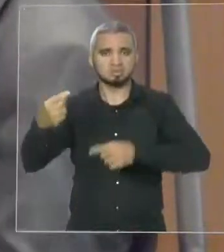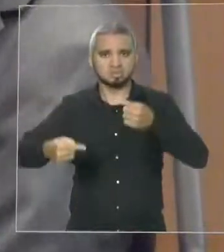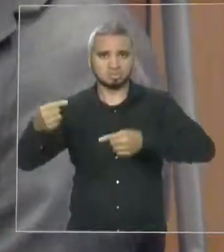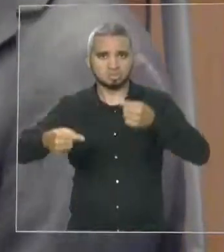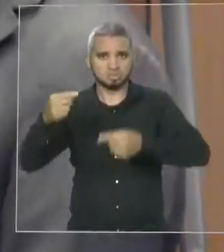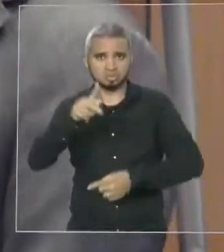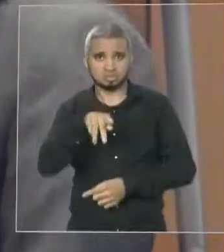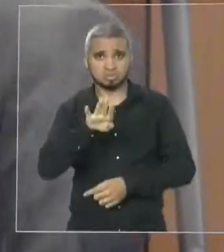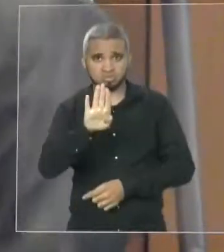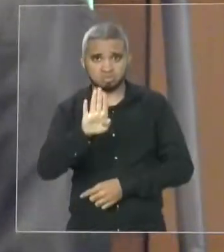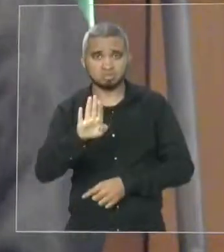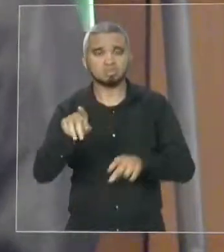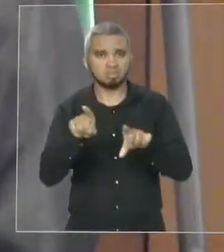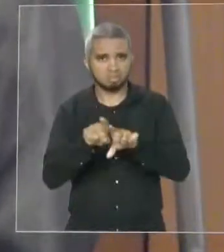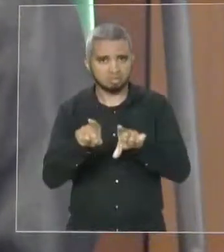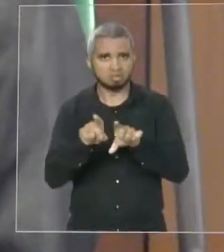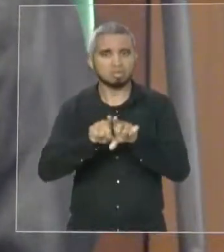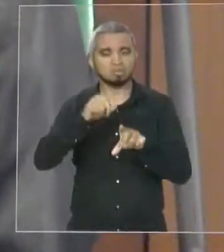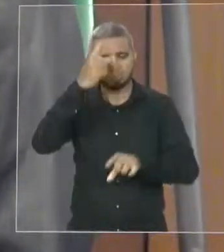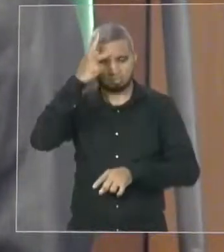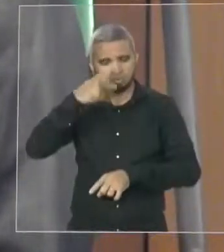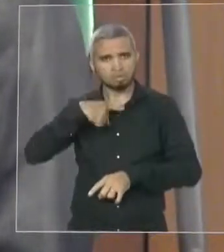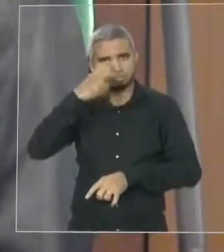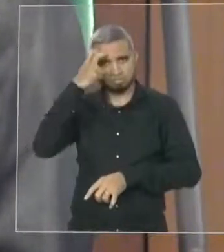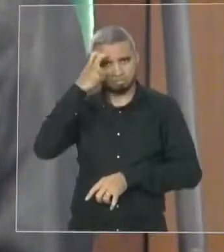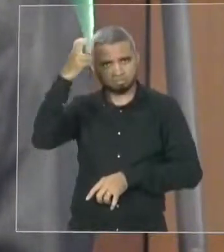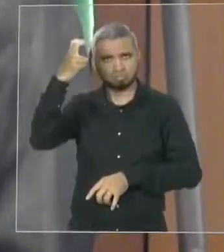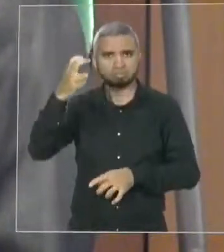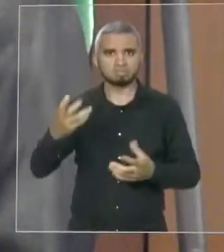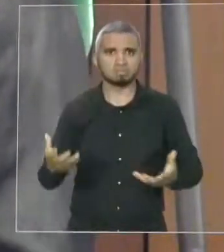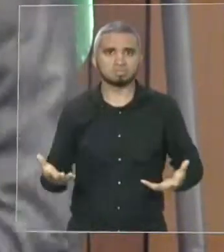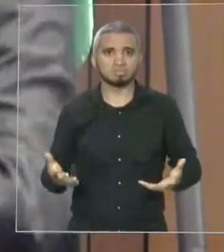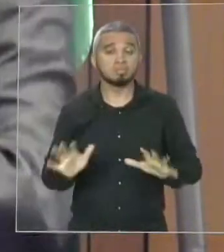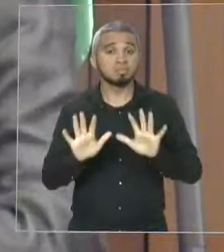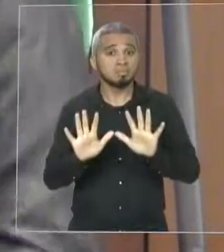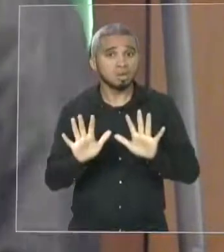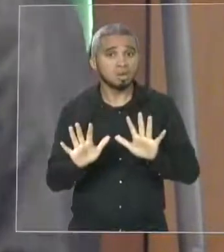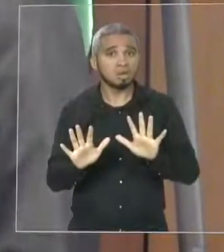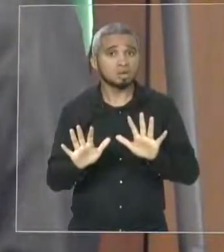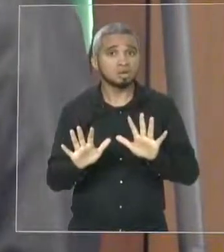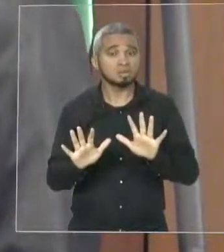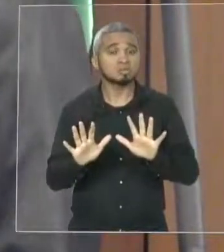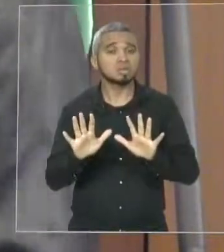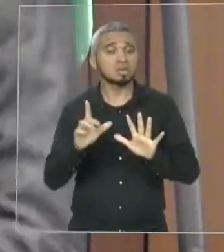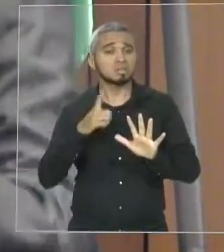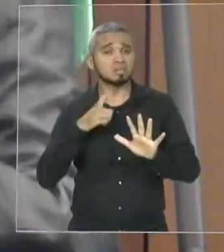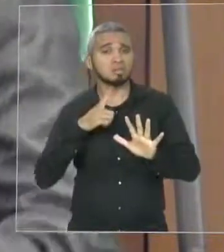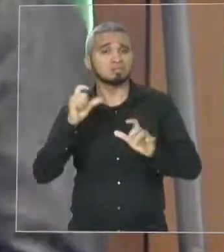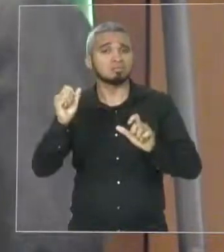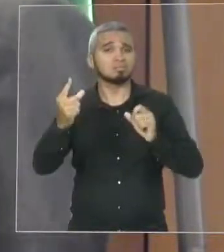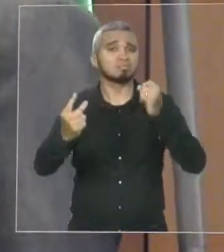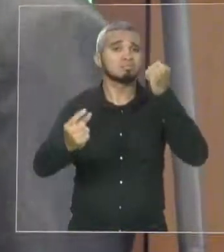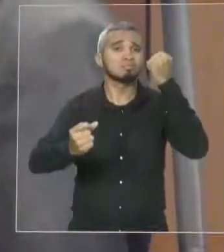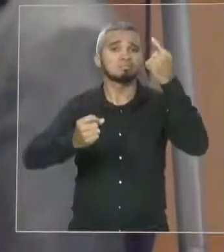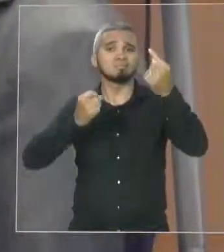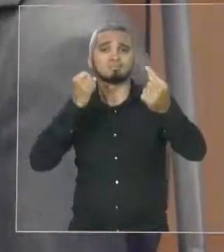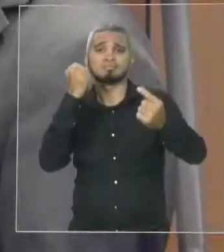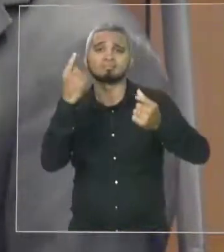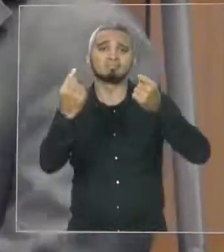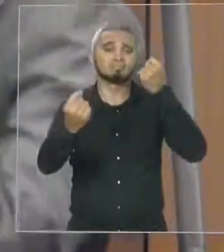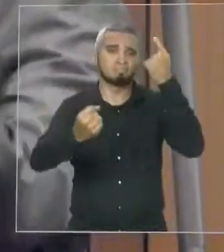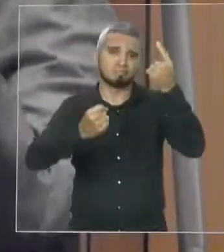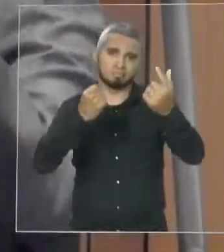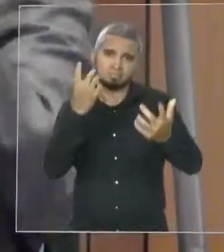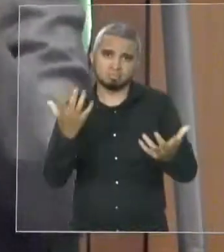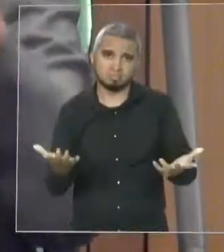também por mérito, mas eu digo para vocês, era uma exceção. Na minha turma de Direito, com 40